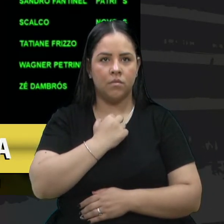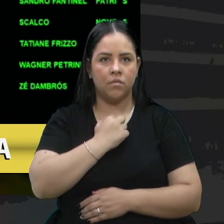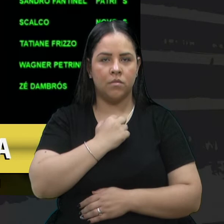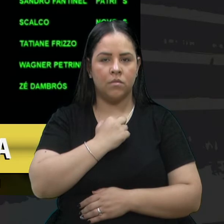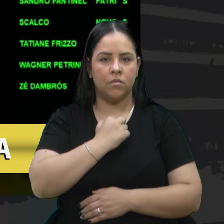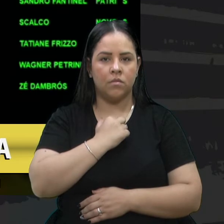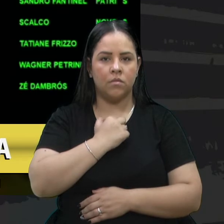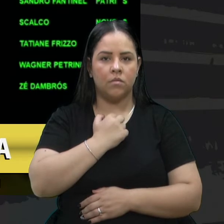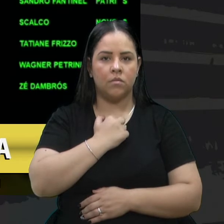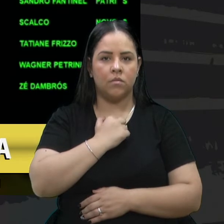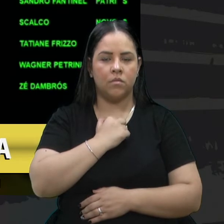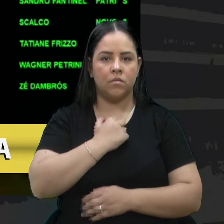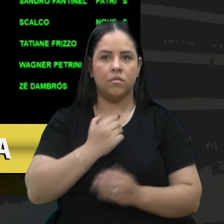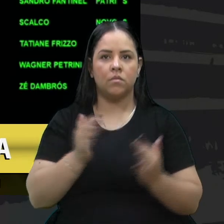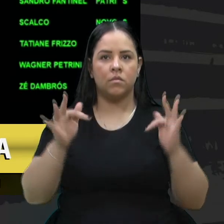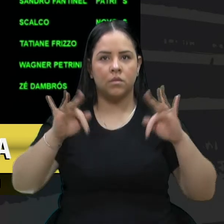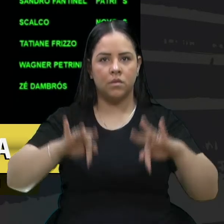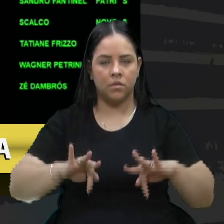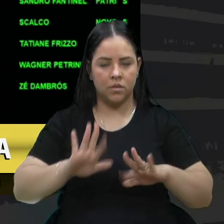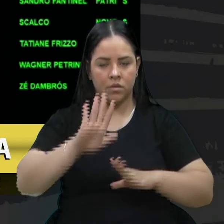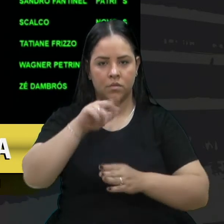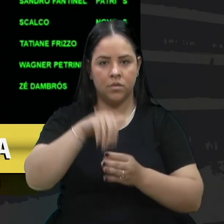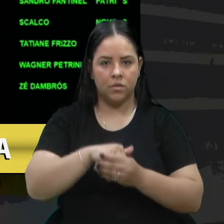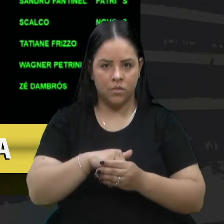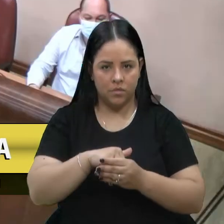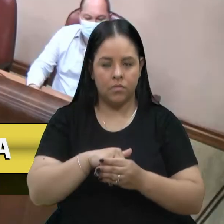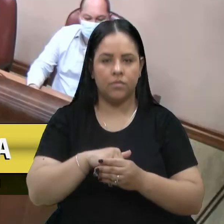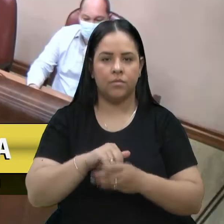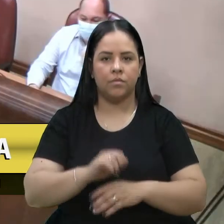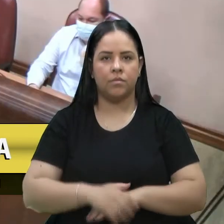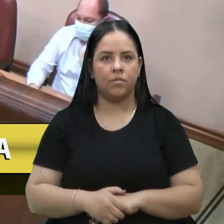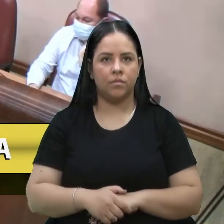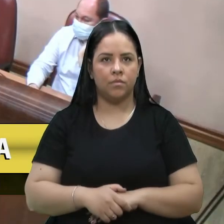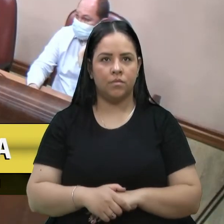Encerado o registro dos votos, encerada a votação.